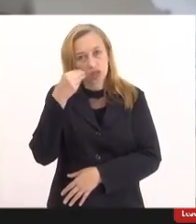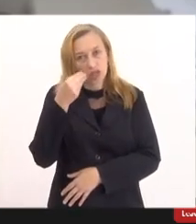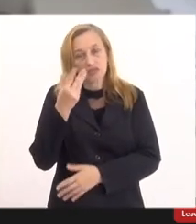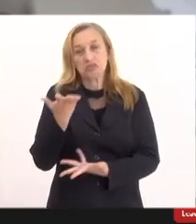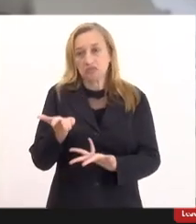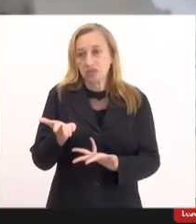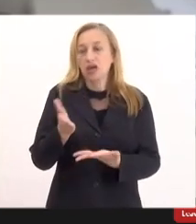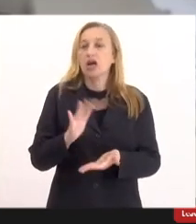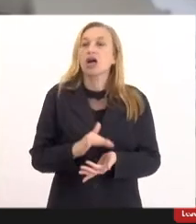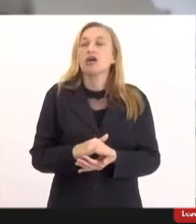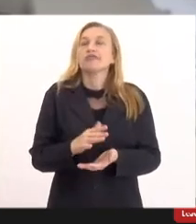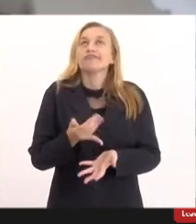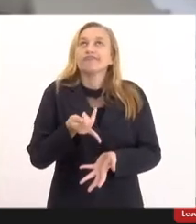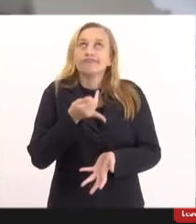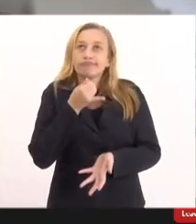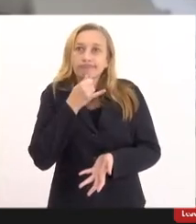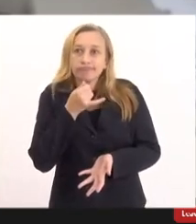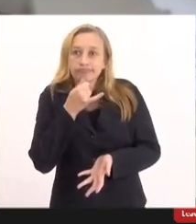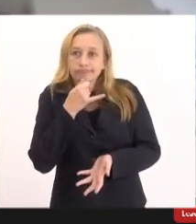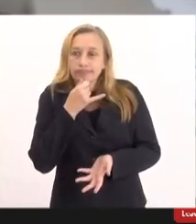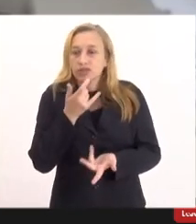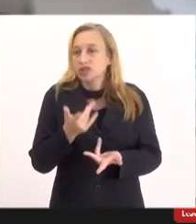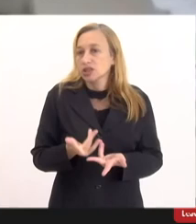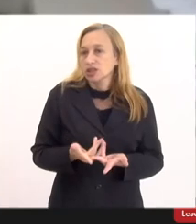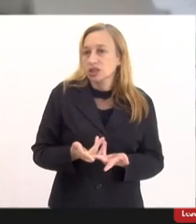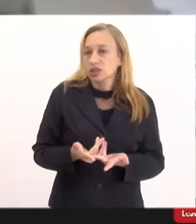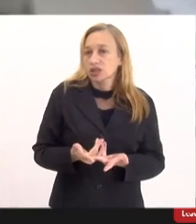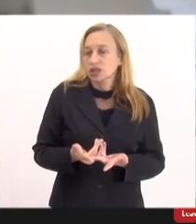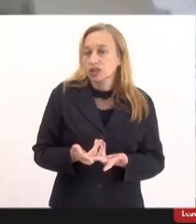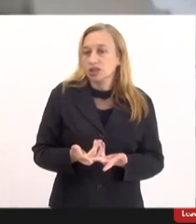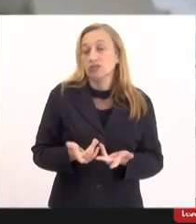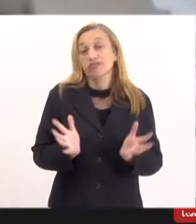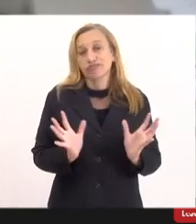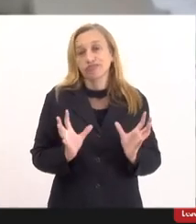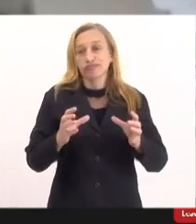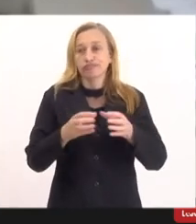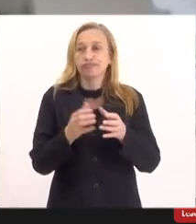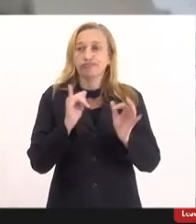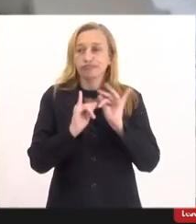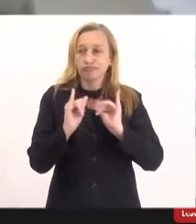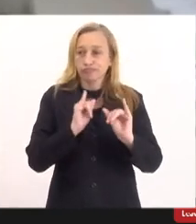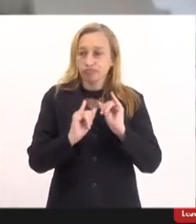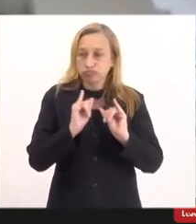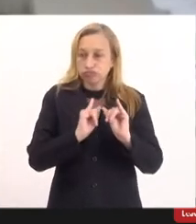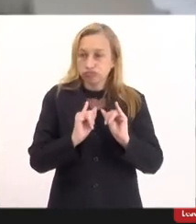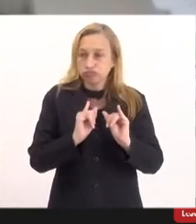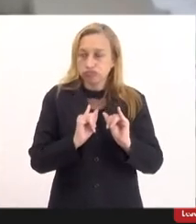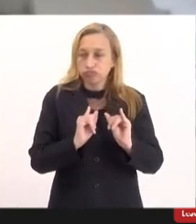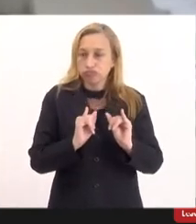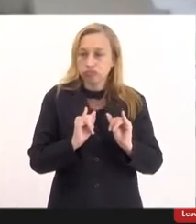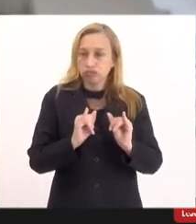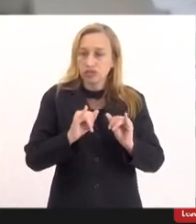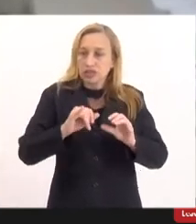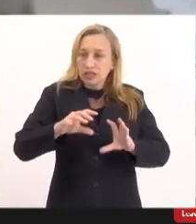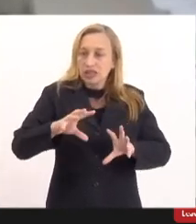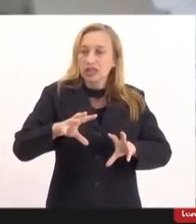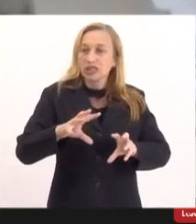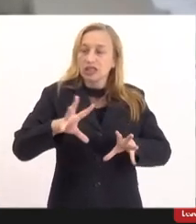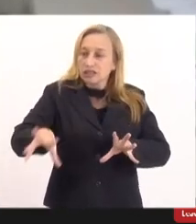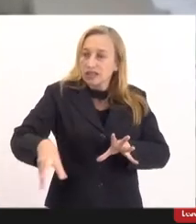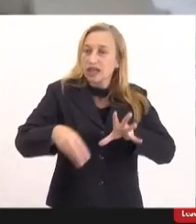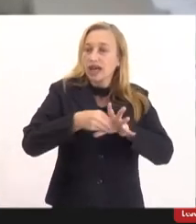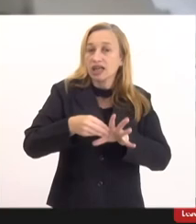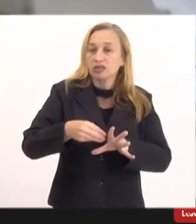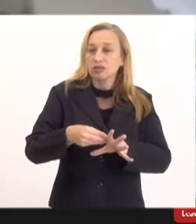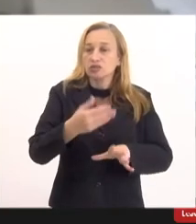é lamentável a politização e a histeria coletiva que tem se impregnado nas autoridades brasileiras